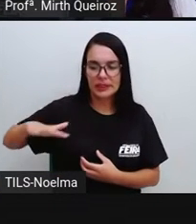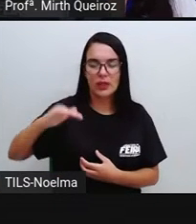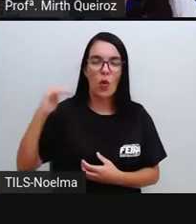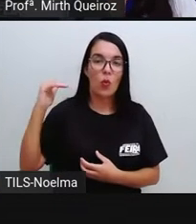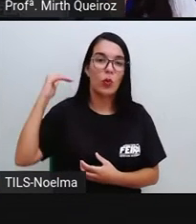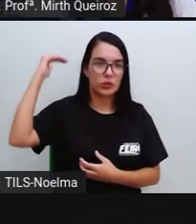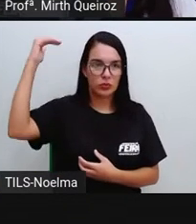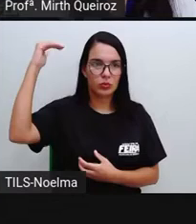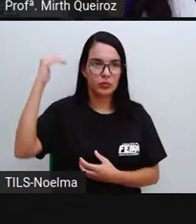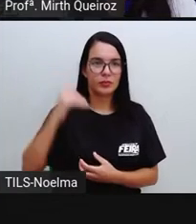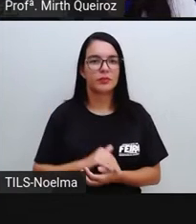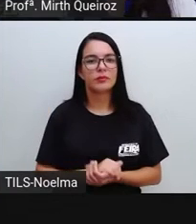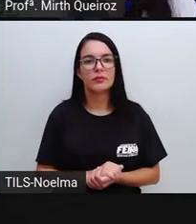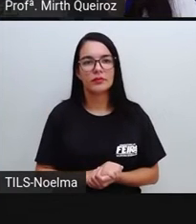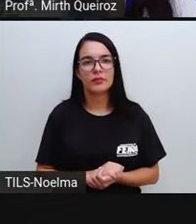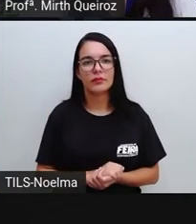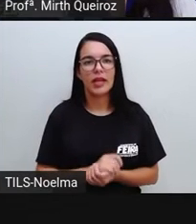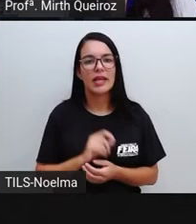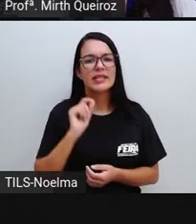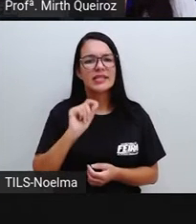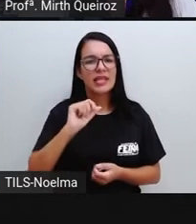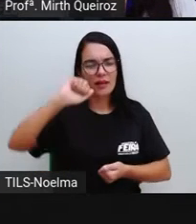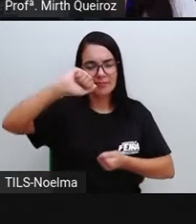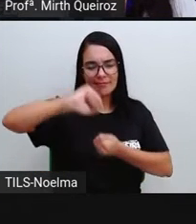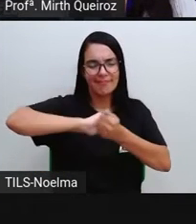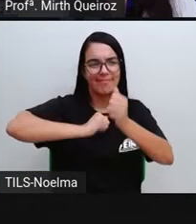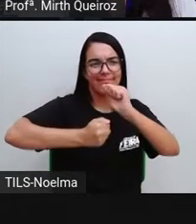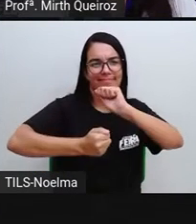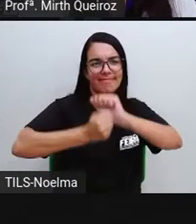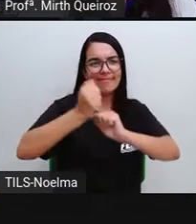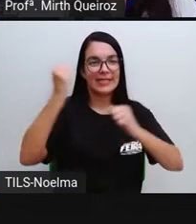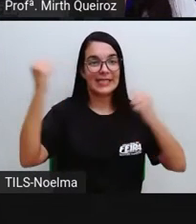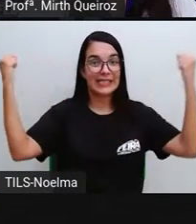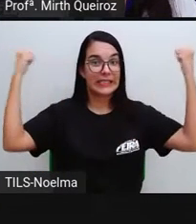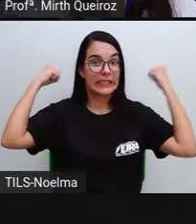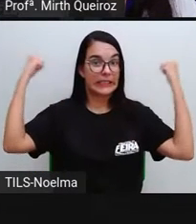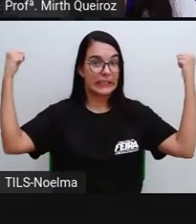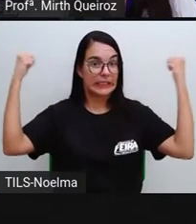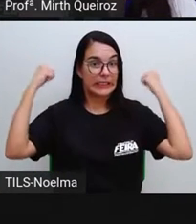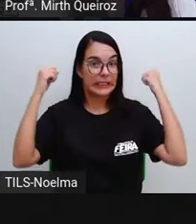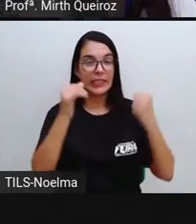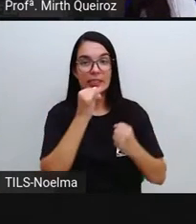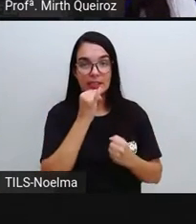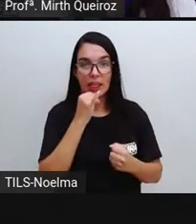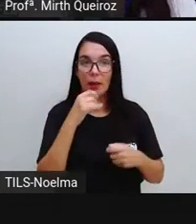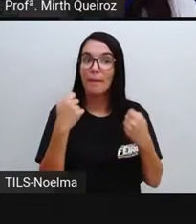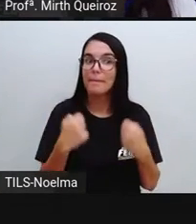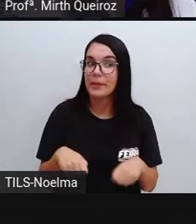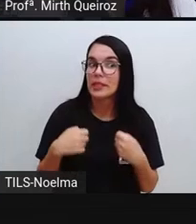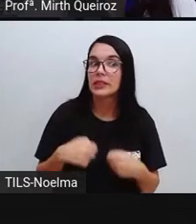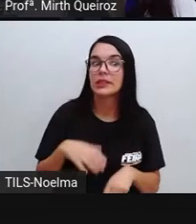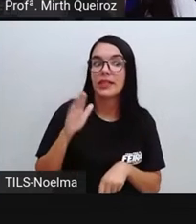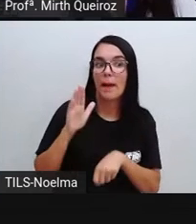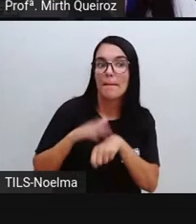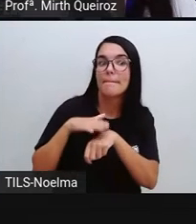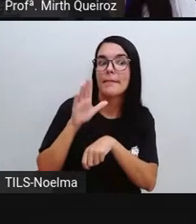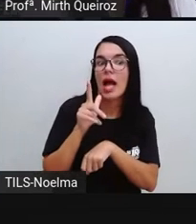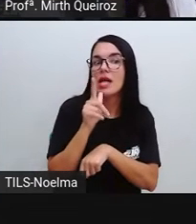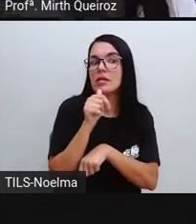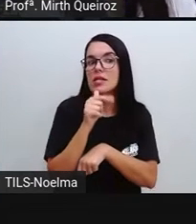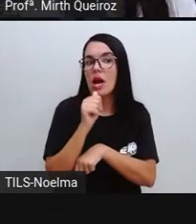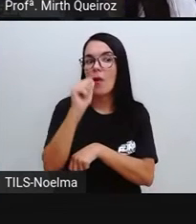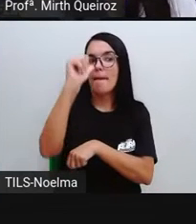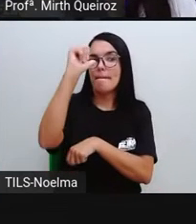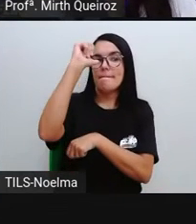adulto Certo? Quem pratica Atividade física Então, como eu disse Para vocês Tem uma necessidade Maior do consumo De água